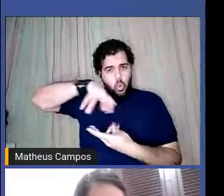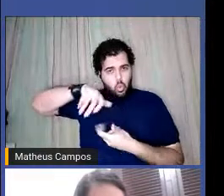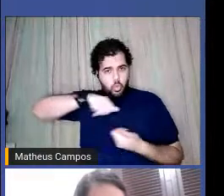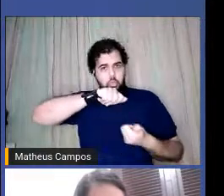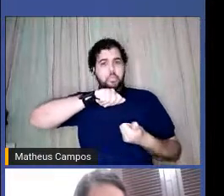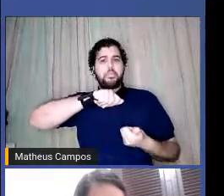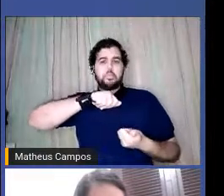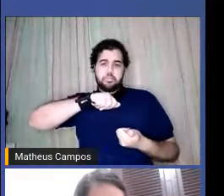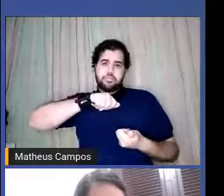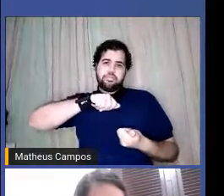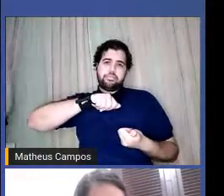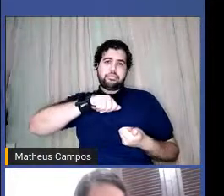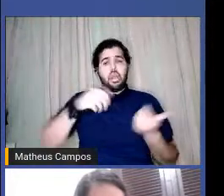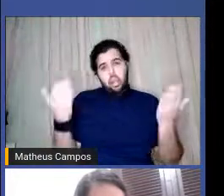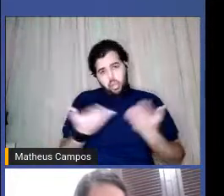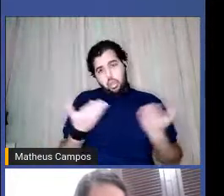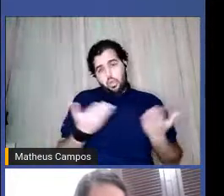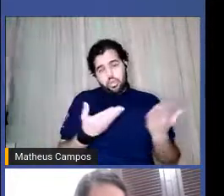nesse momento.